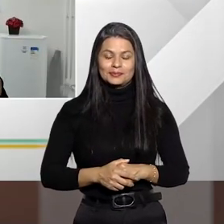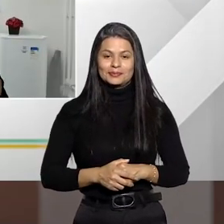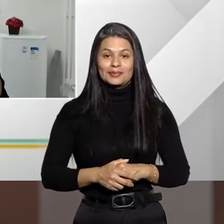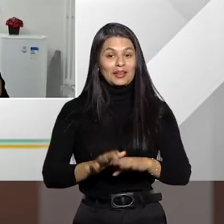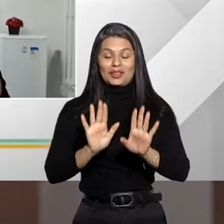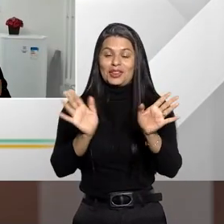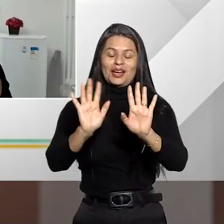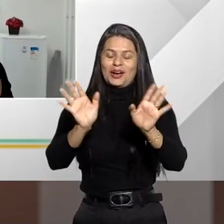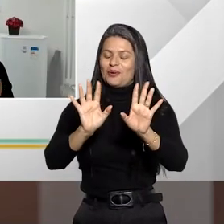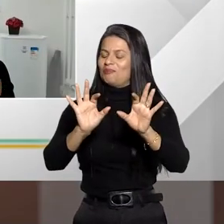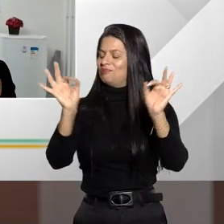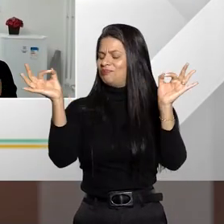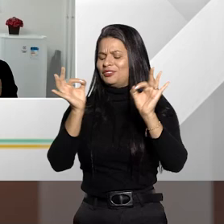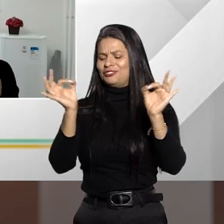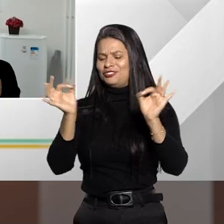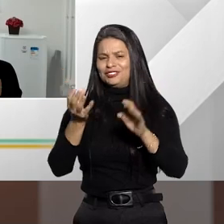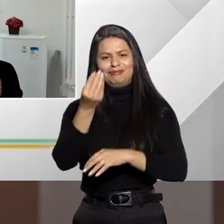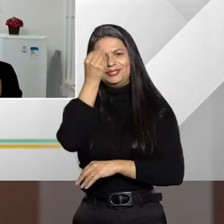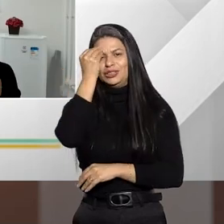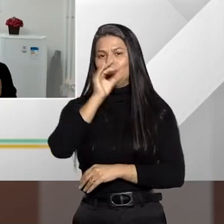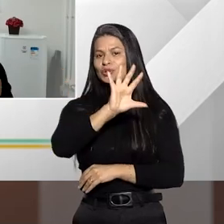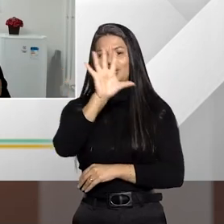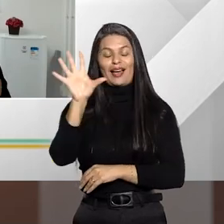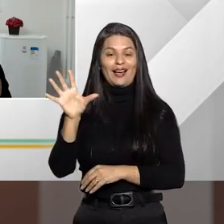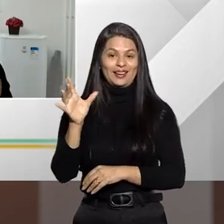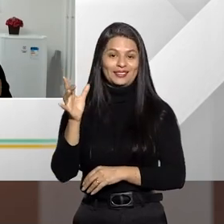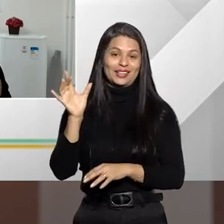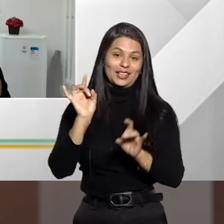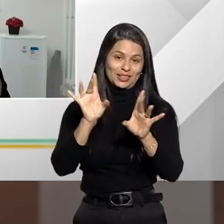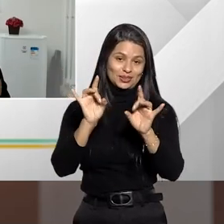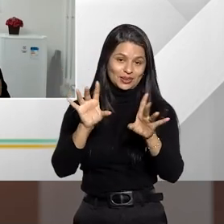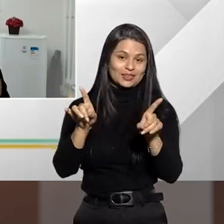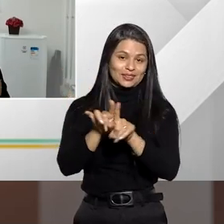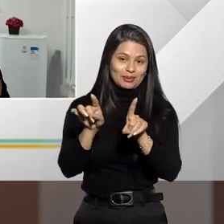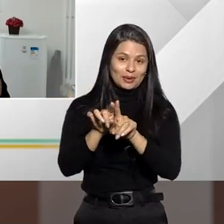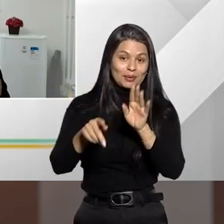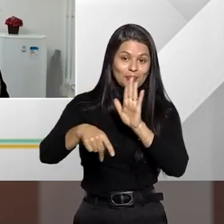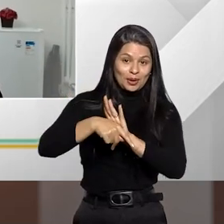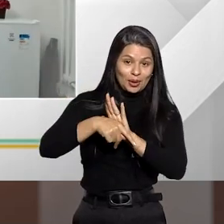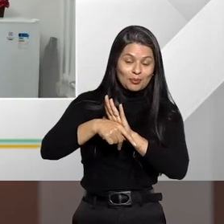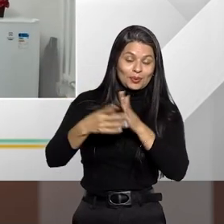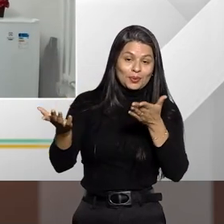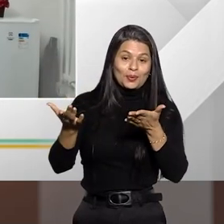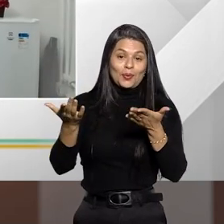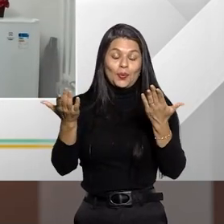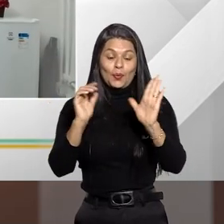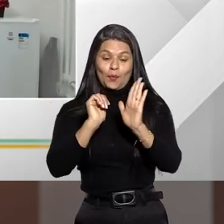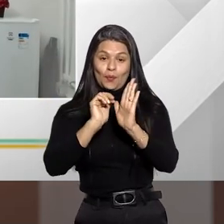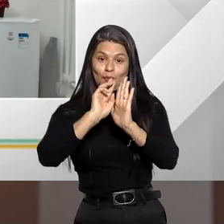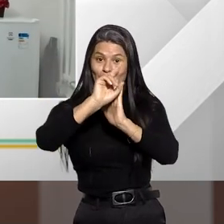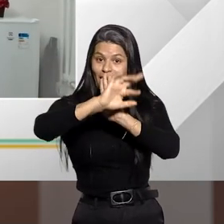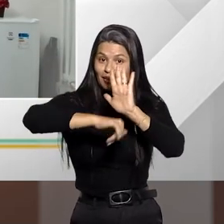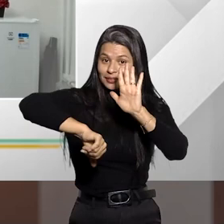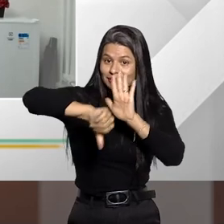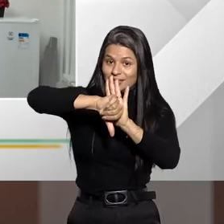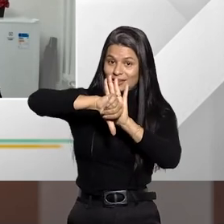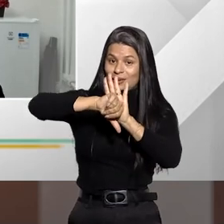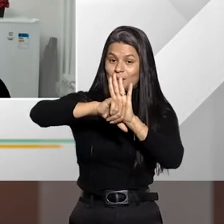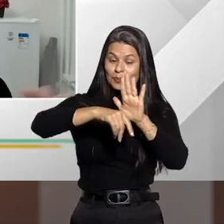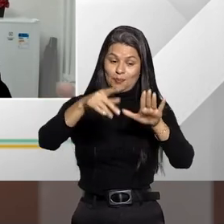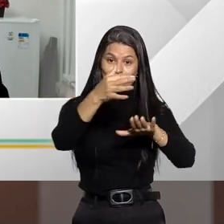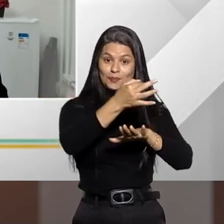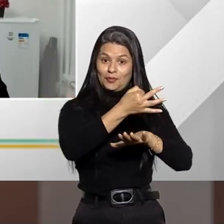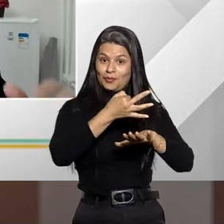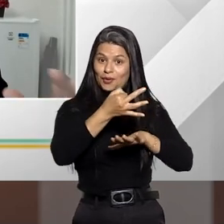Não, é perfeito, é isso mesmo. É só considerar também que no concurso chamado formal perfeito próprio, é o concurso formal que